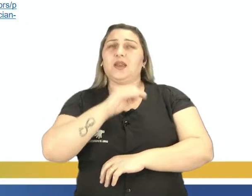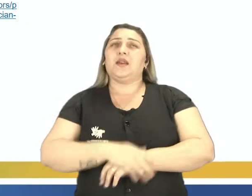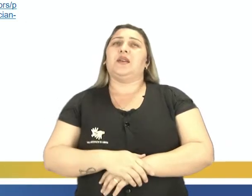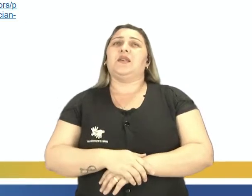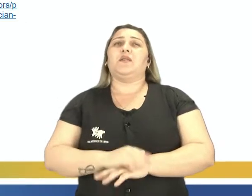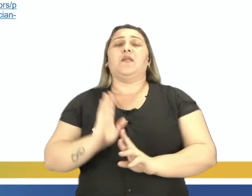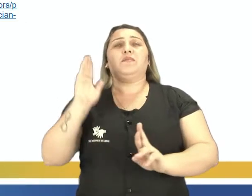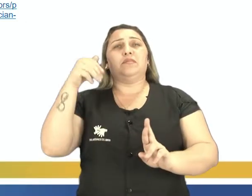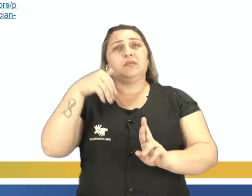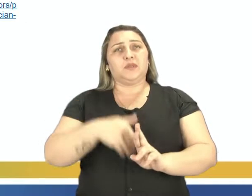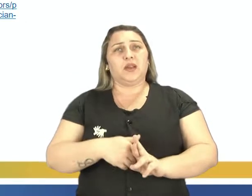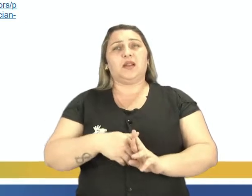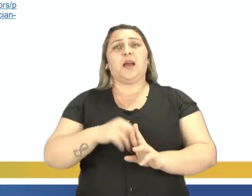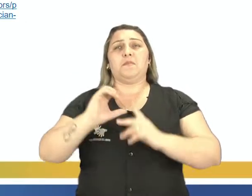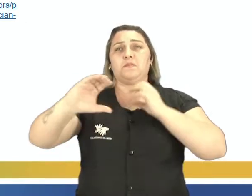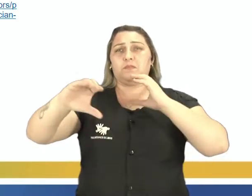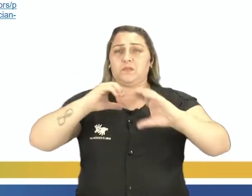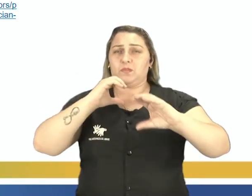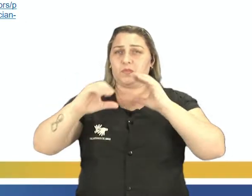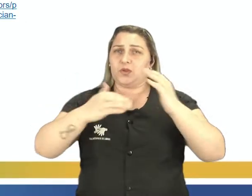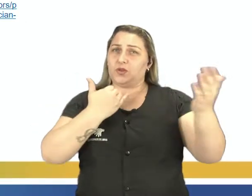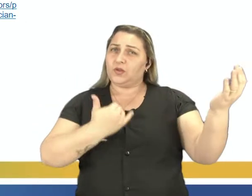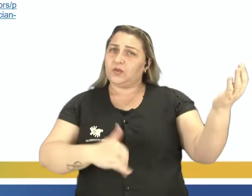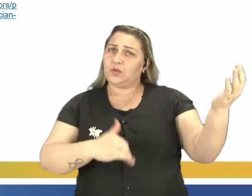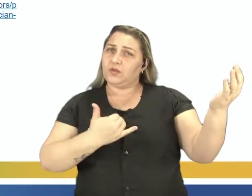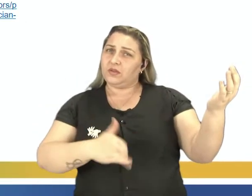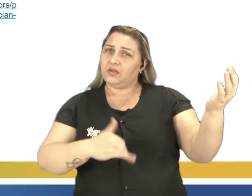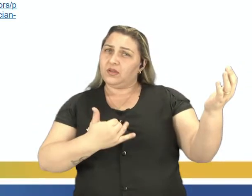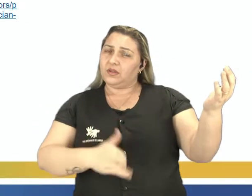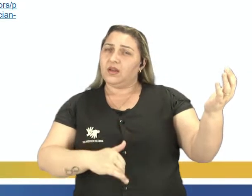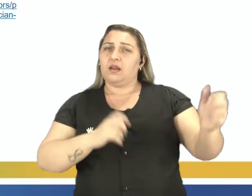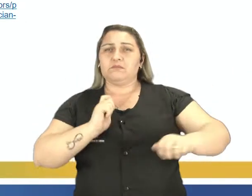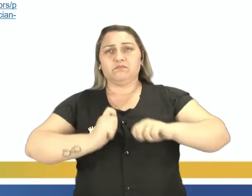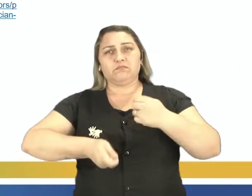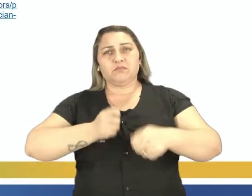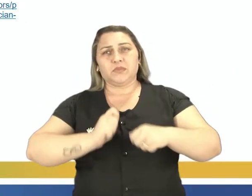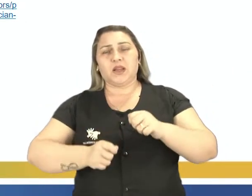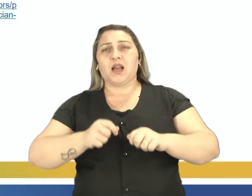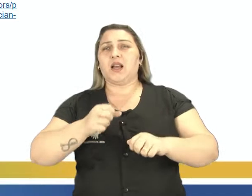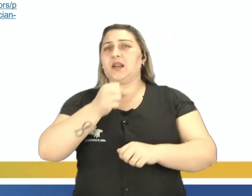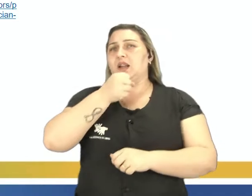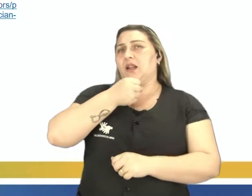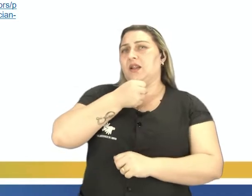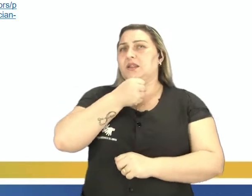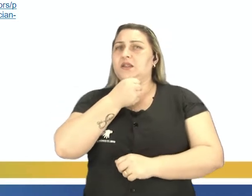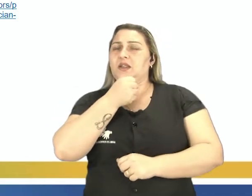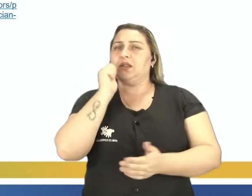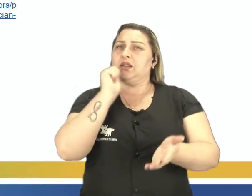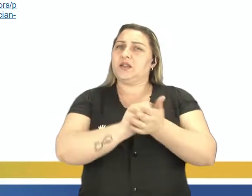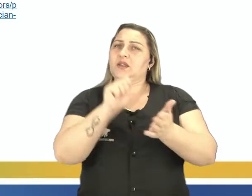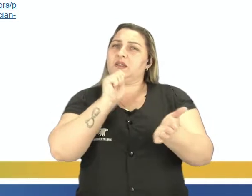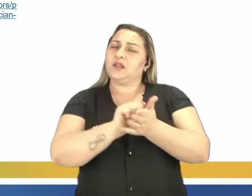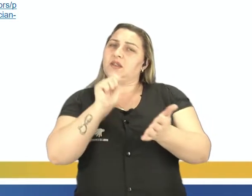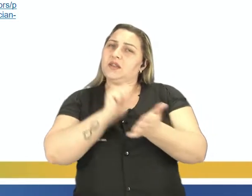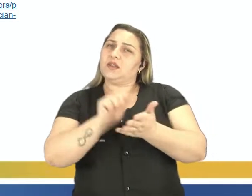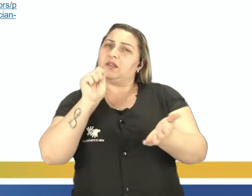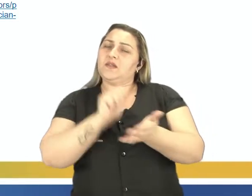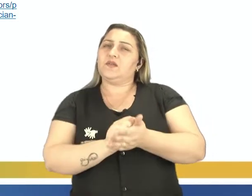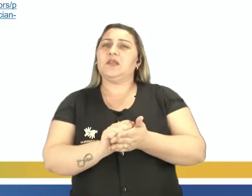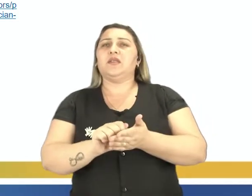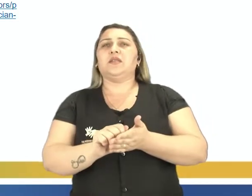função no campo de música, como a de tocar um instrumento musical, cantando, escrevendo arranjos,